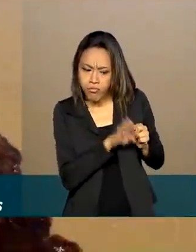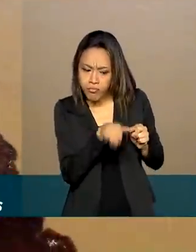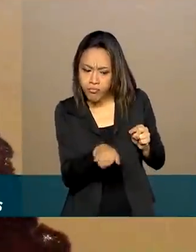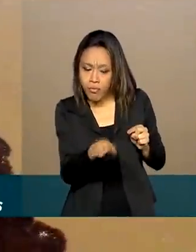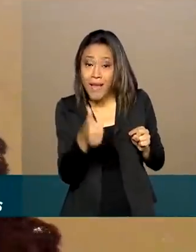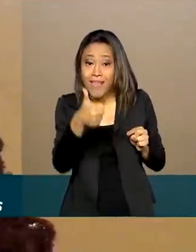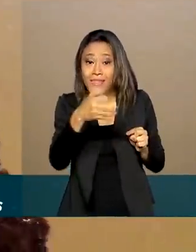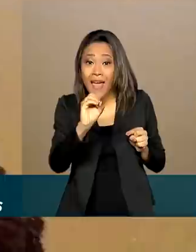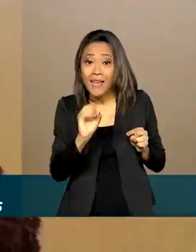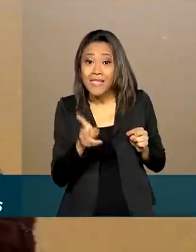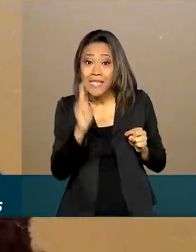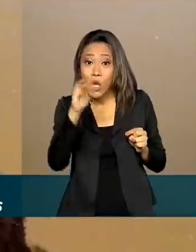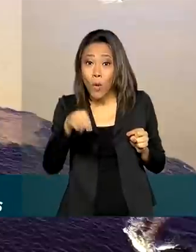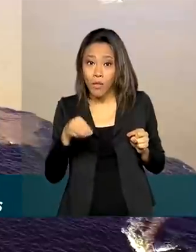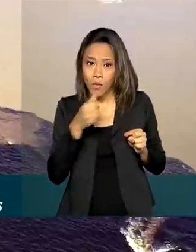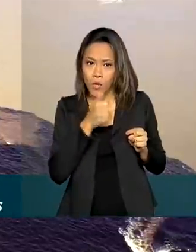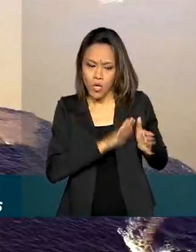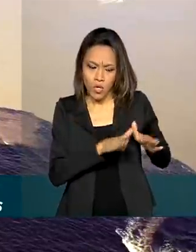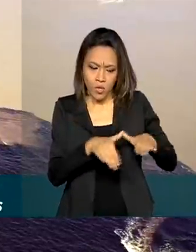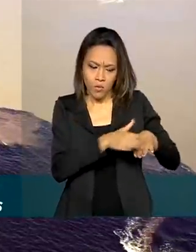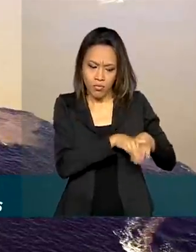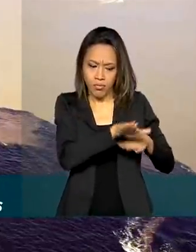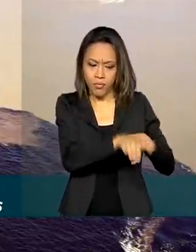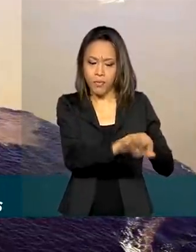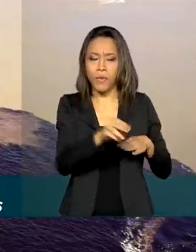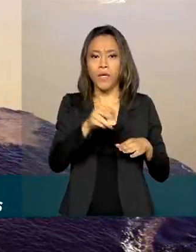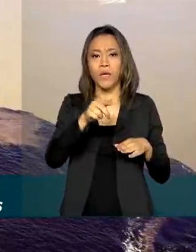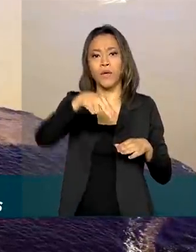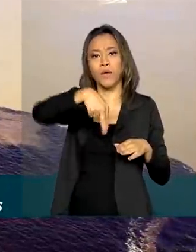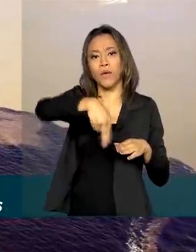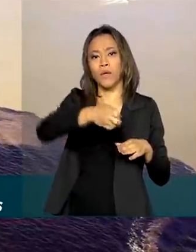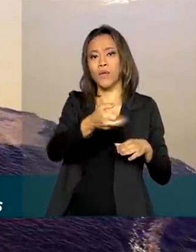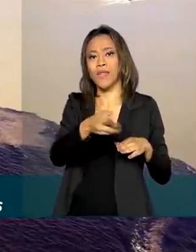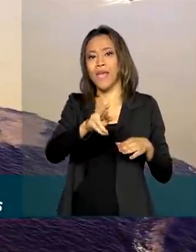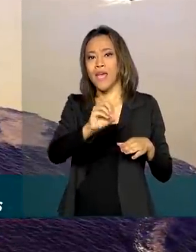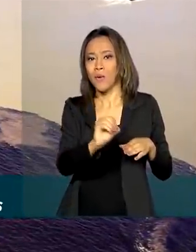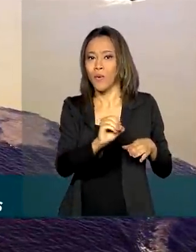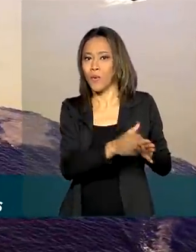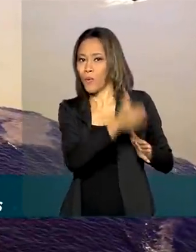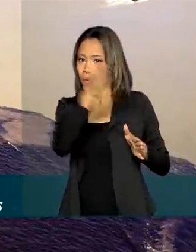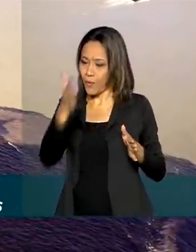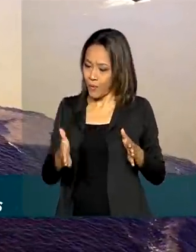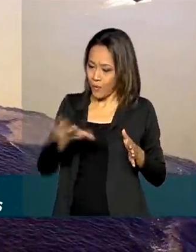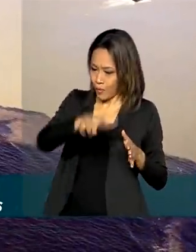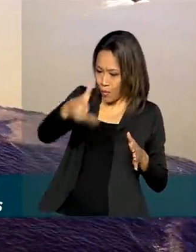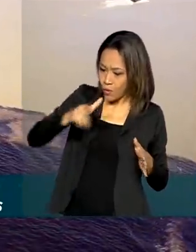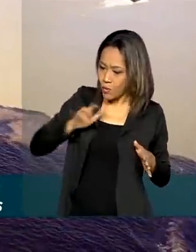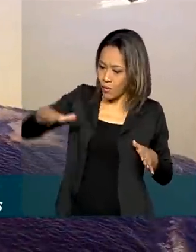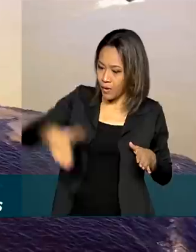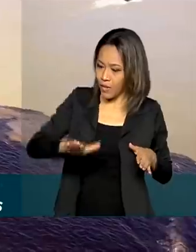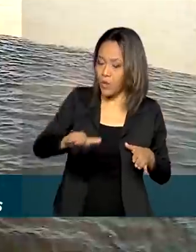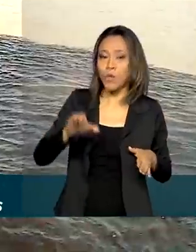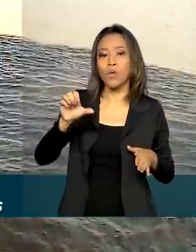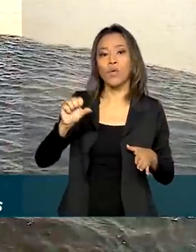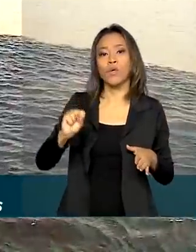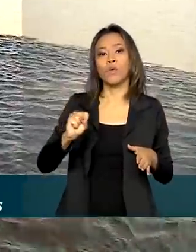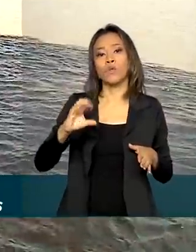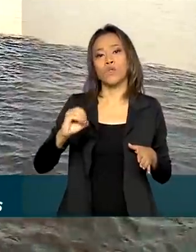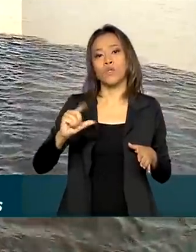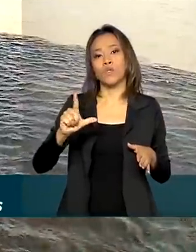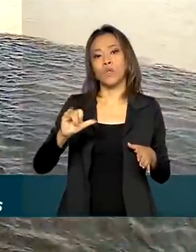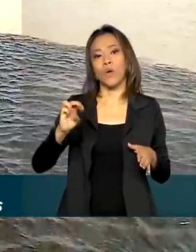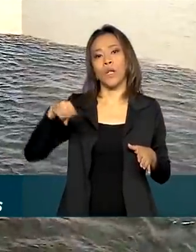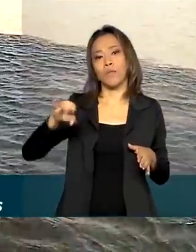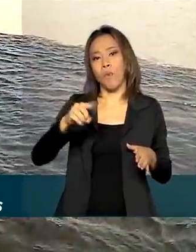escuras e transparentes do Rio Negro que correm lado a lado das águas turvas e barrentas do Rio Solimões. O